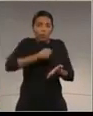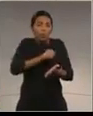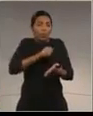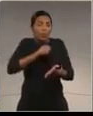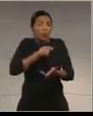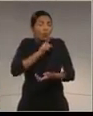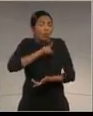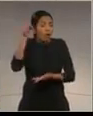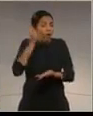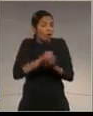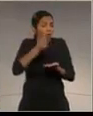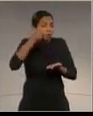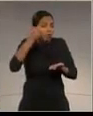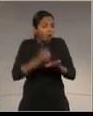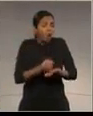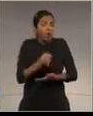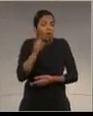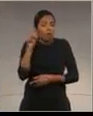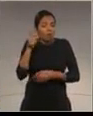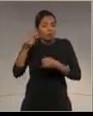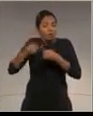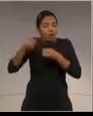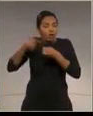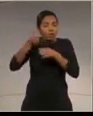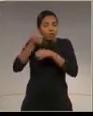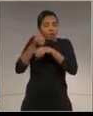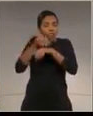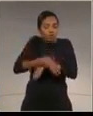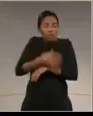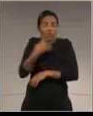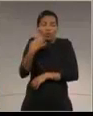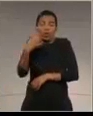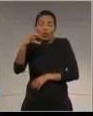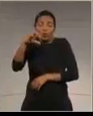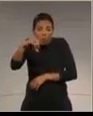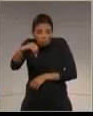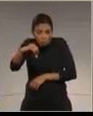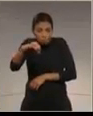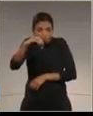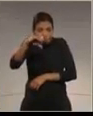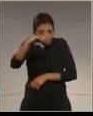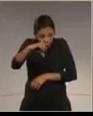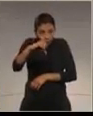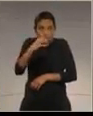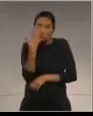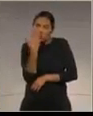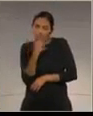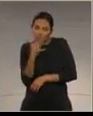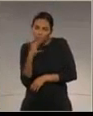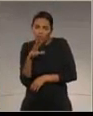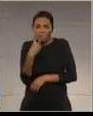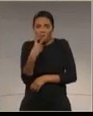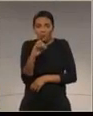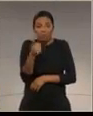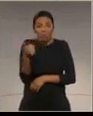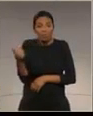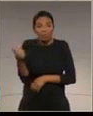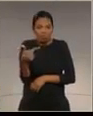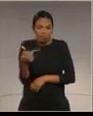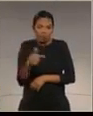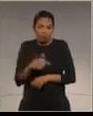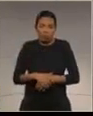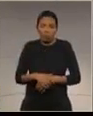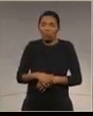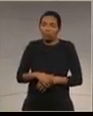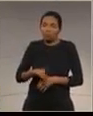Foz do Iguaçu, datado de 9 de fevereiro de 2012, em nome do Estado do Paraná. Em resposta